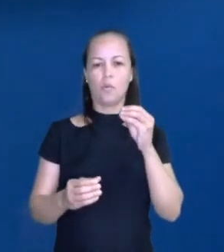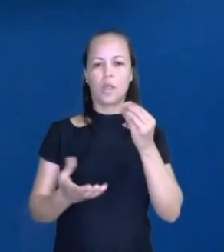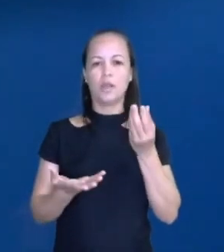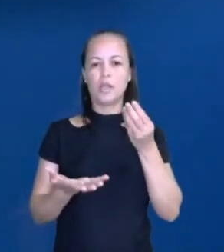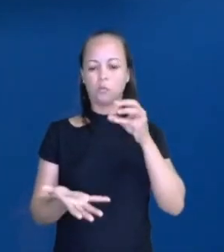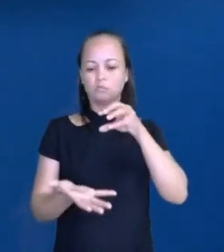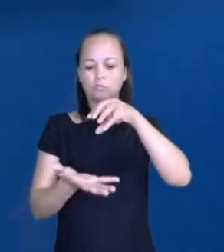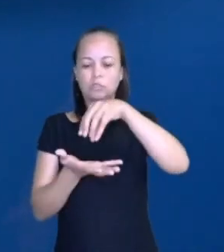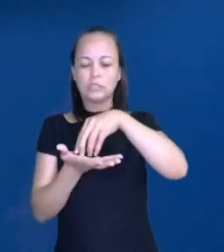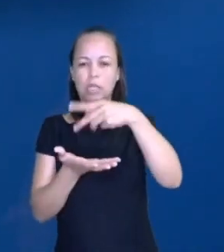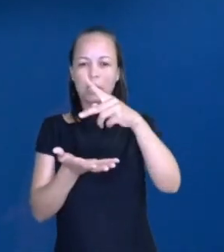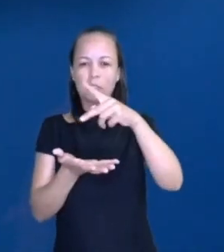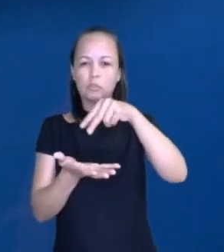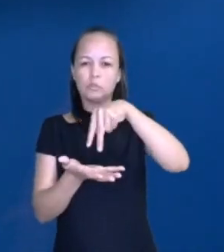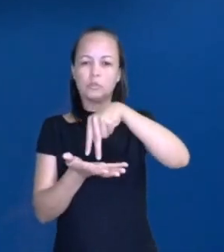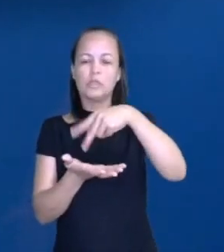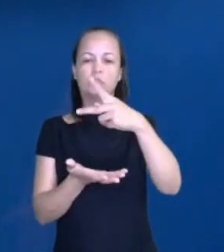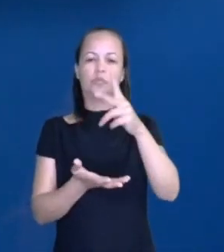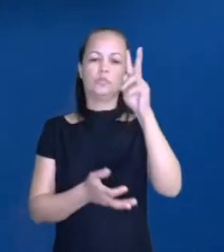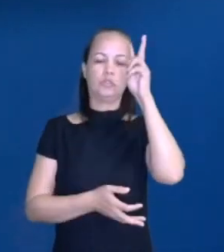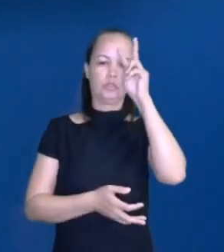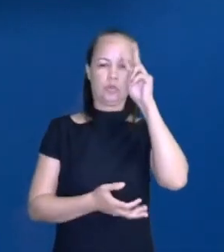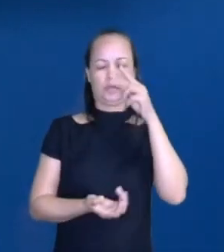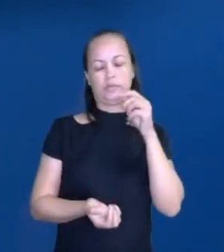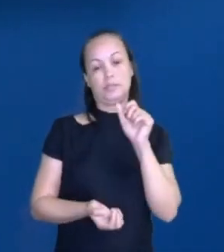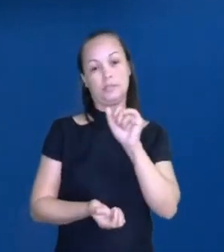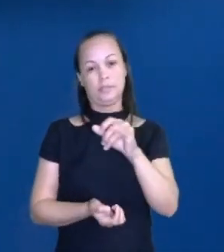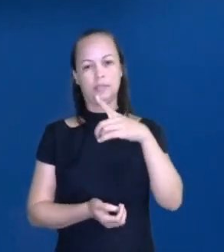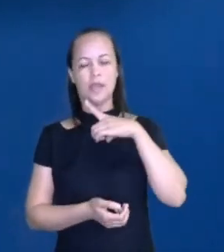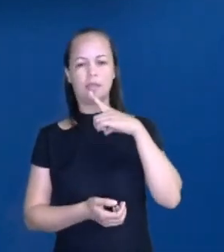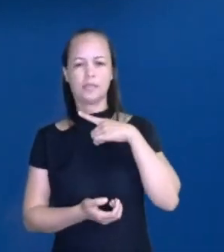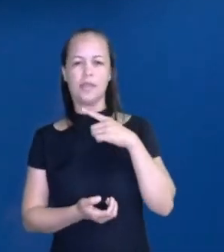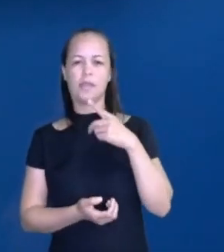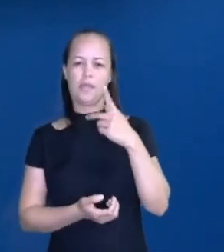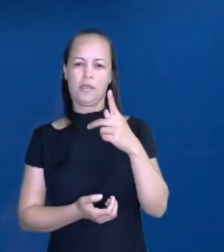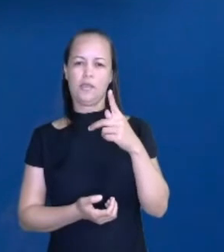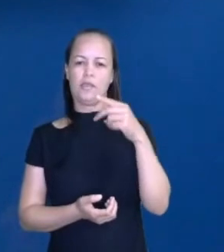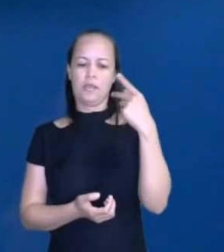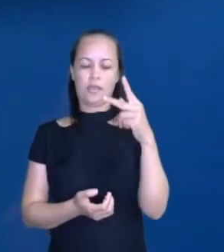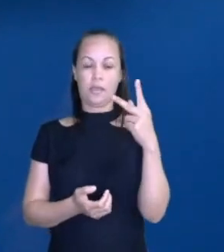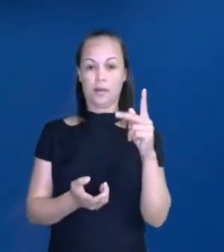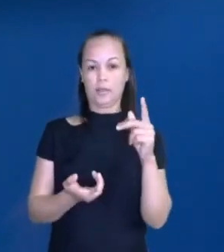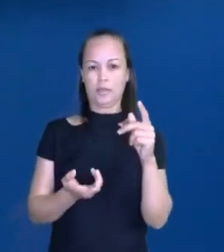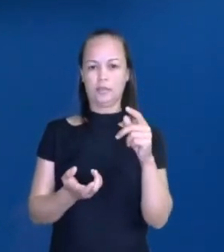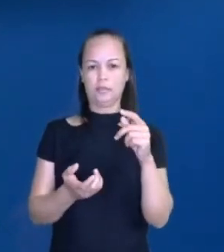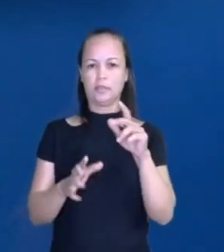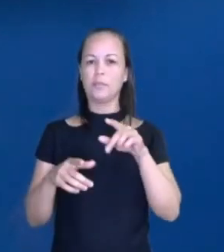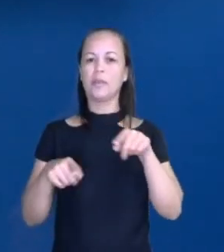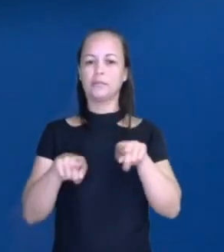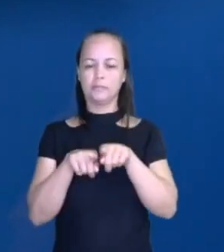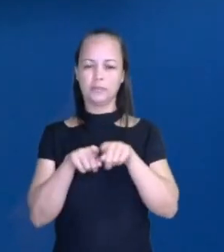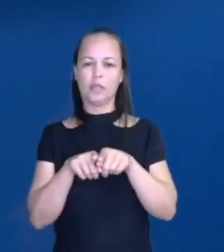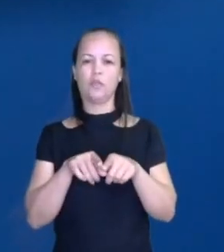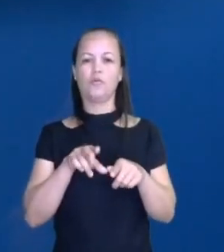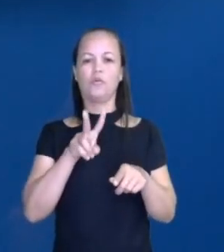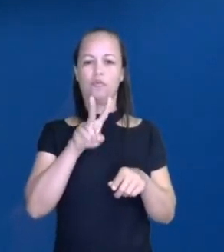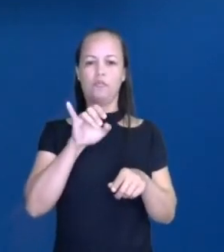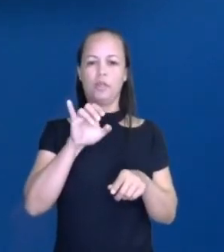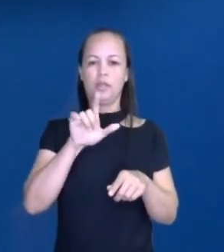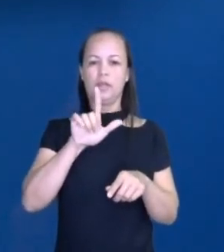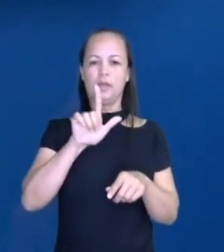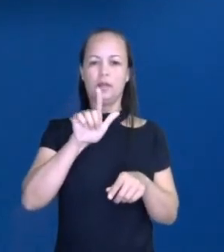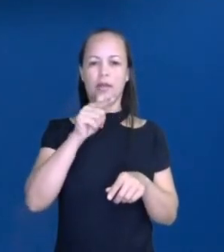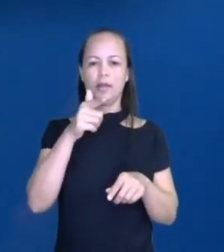Agora, se tem protagonista, tem também aquele que é considerado vilão. Vamos descobrir agora? Bom,